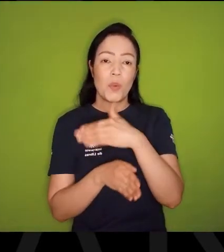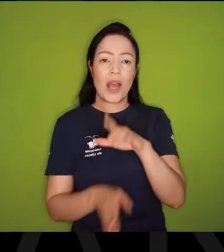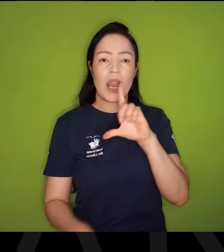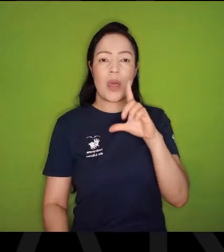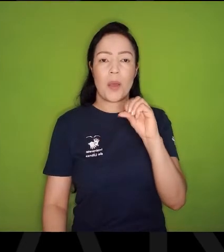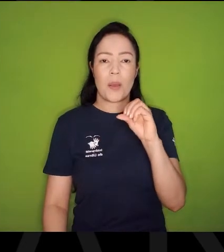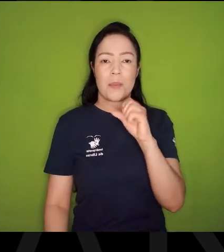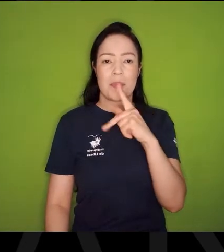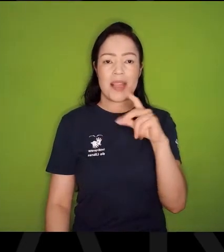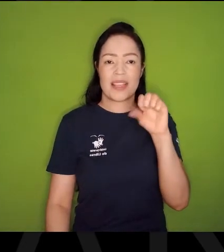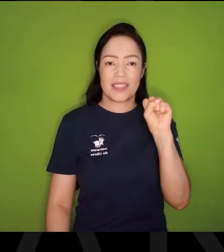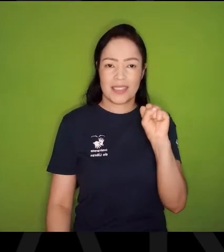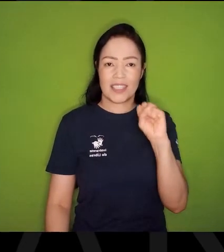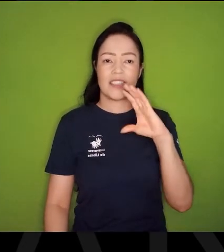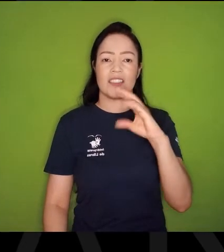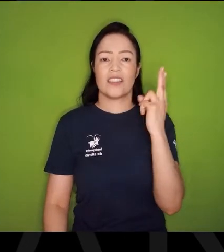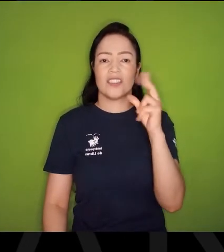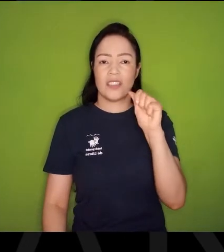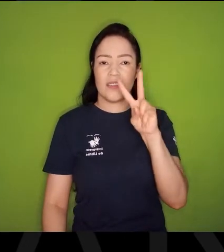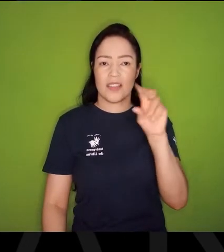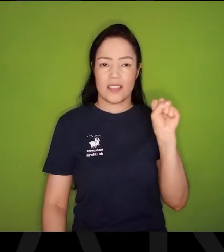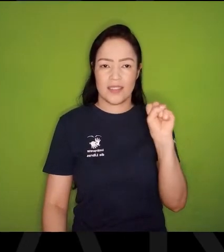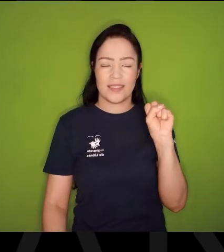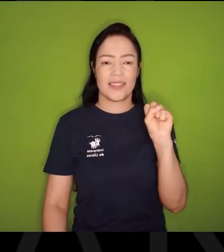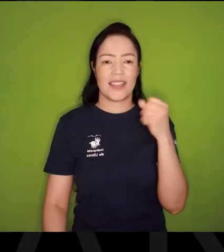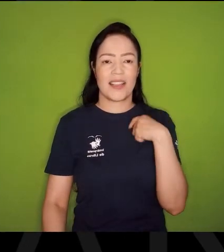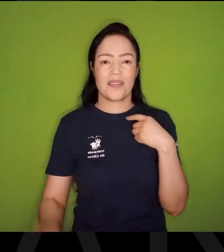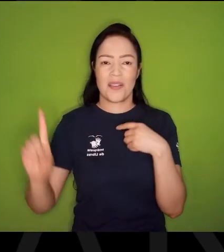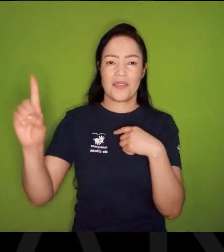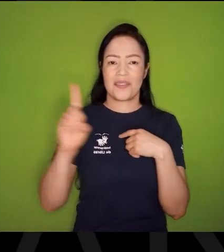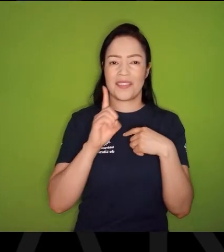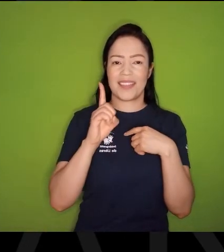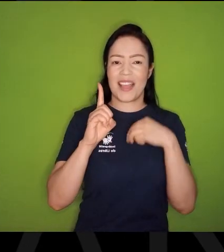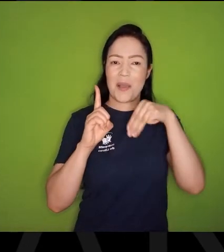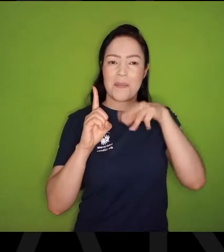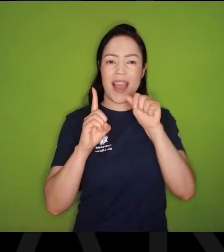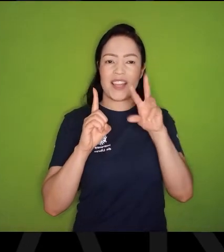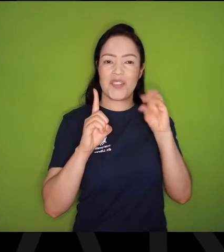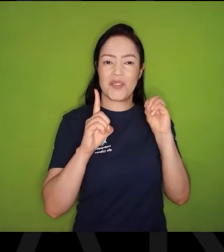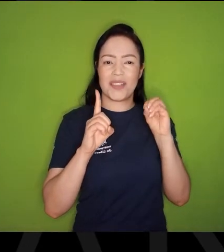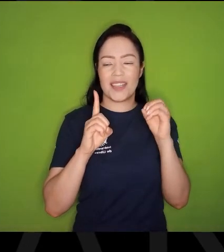Ser recebido, Bater na porta, E ser recebido pelo Mário de Andrade, Entre, meu filho,